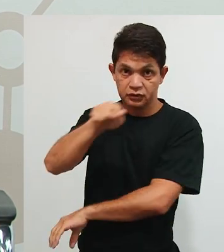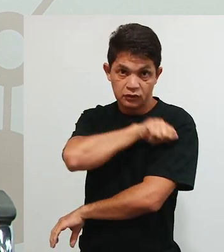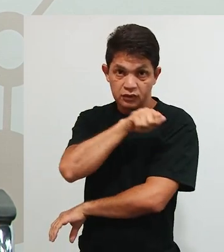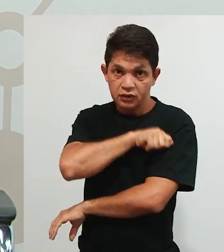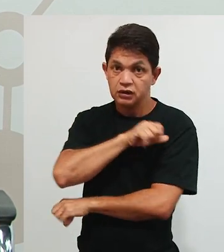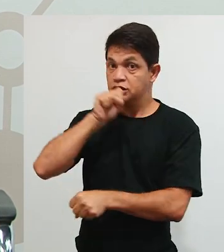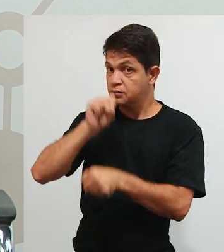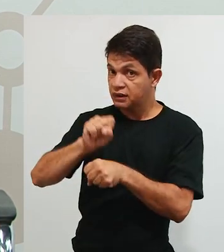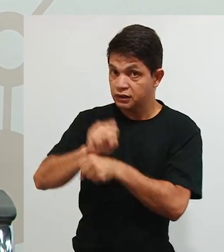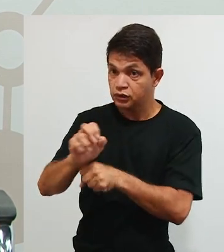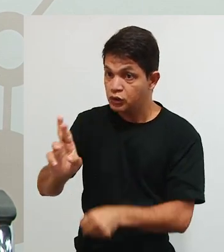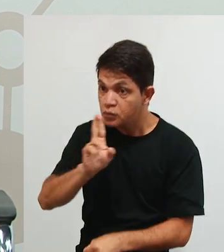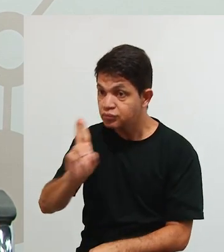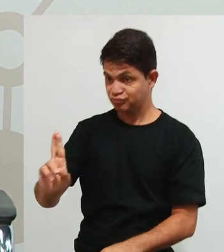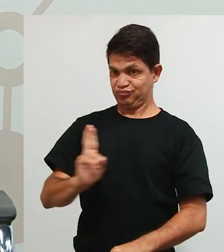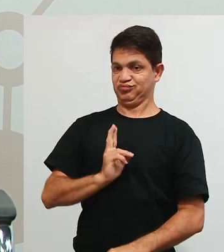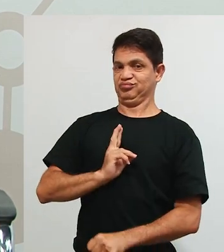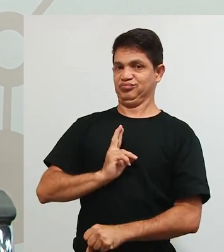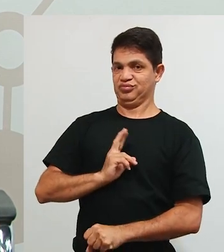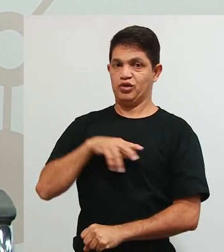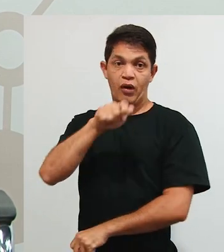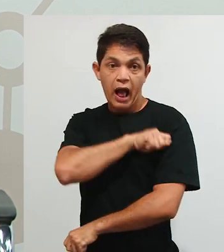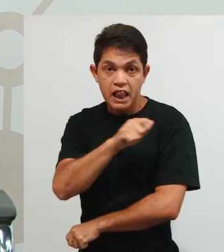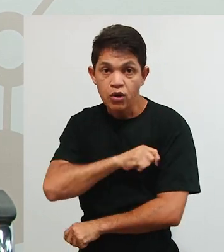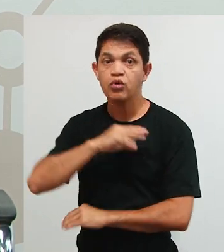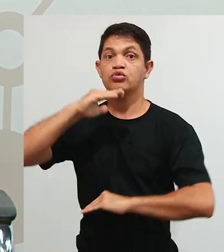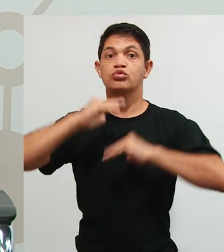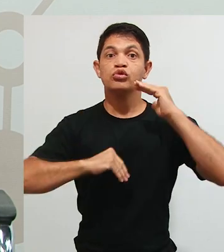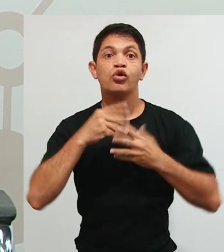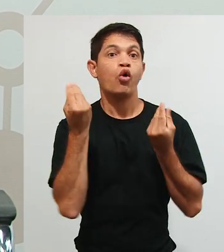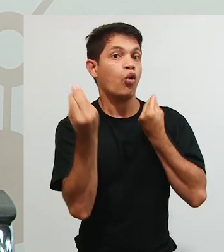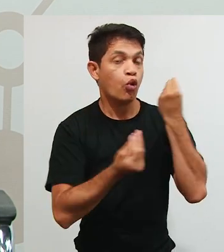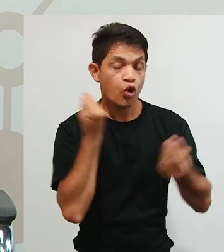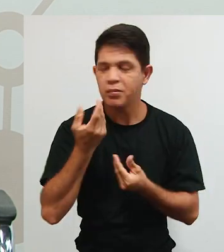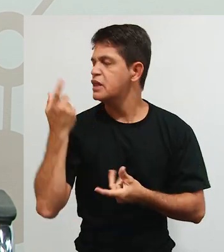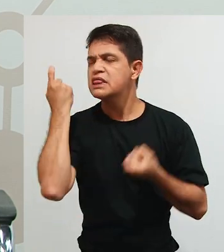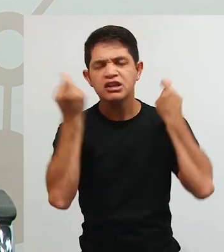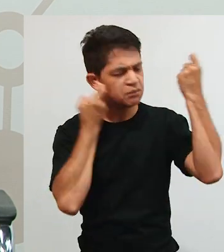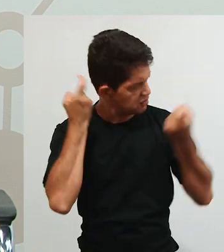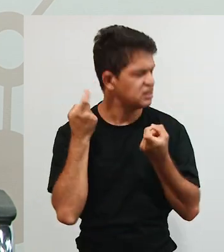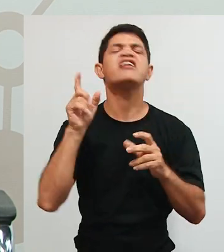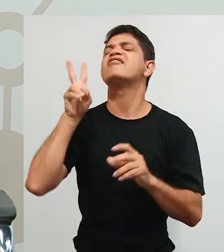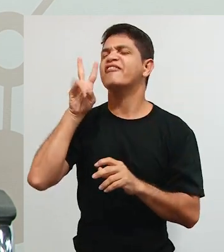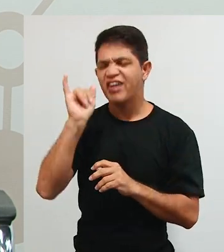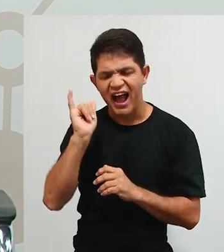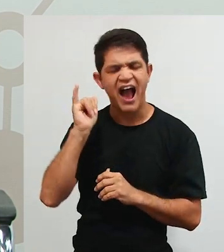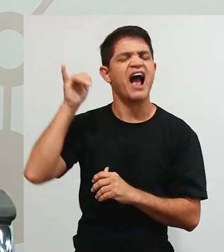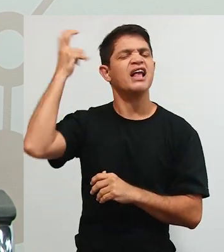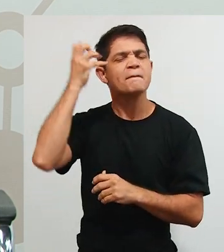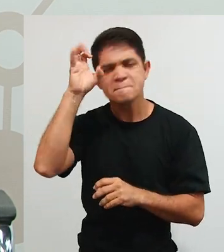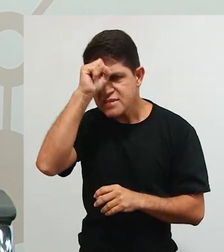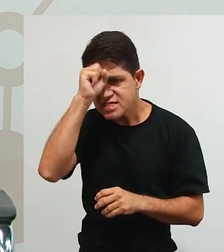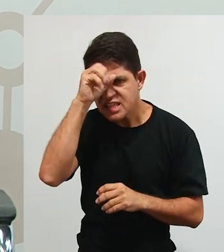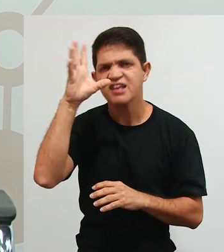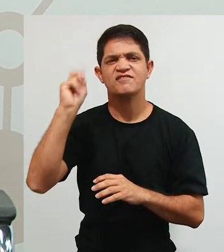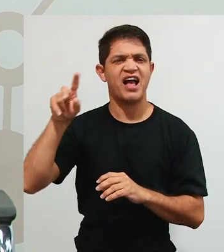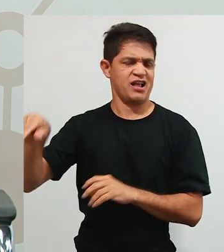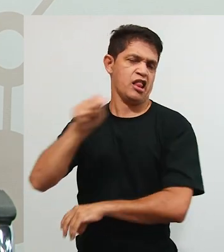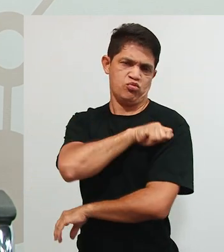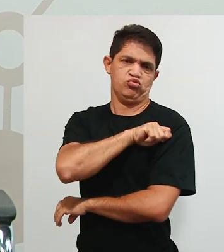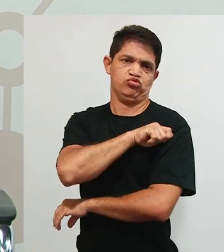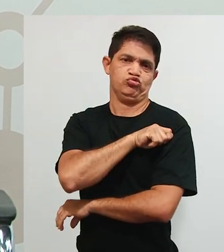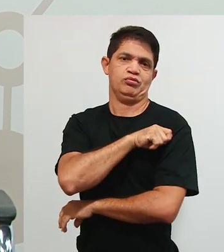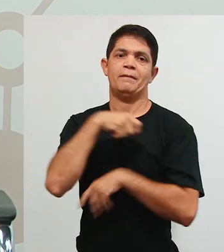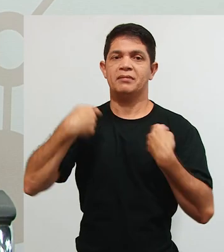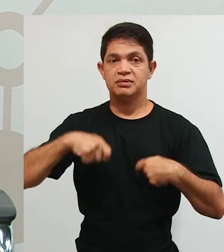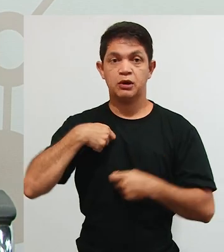esperando o retorno do aluno. tem aquele ditado, ah, o aluno, não se preocupe, não, que ele vai aprender. Na hora que dá o estalo, ele aprende, né?